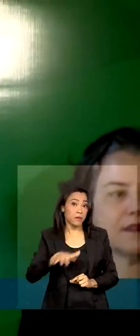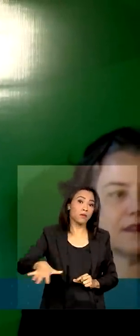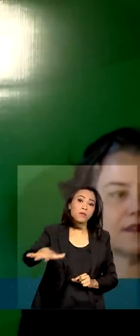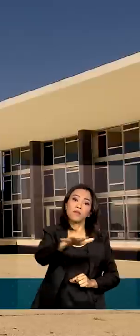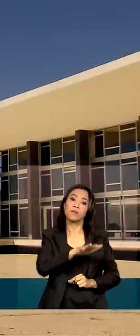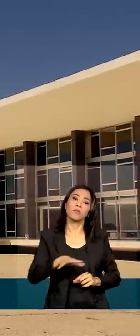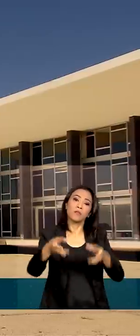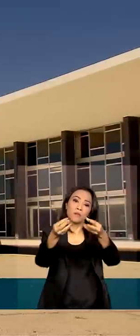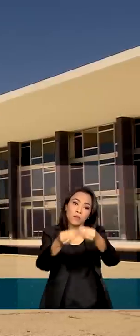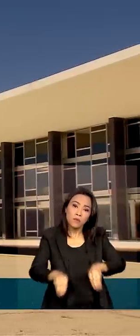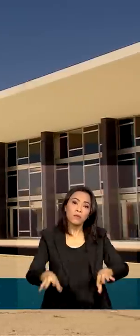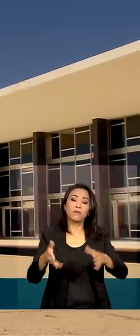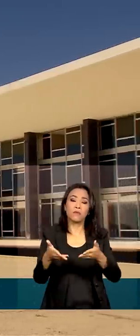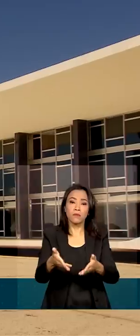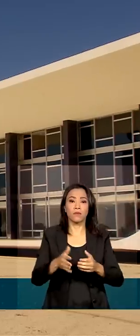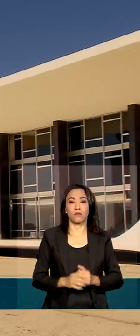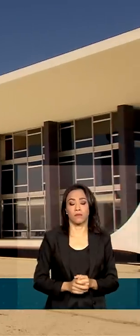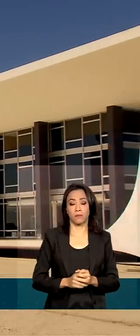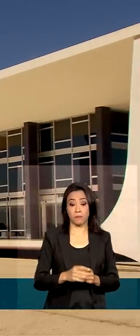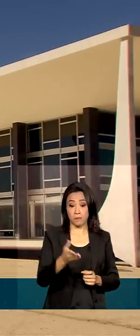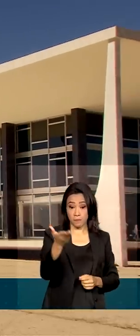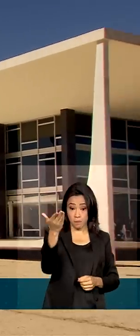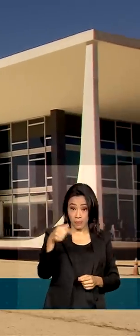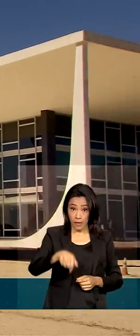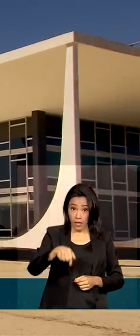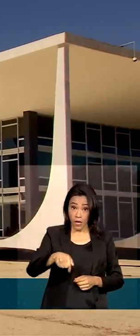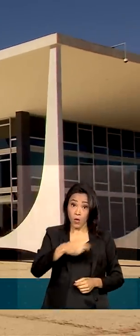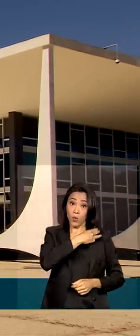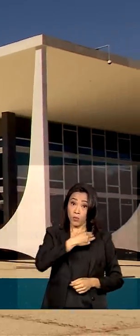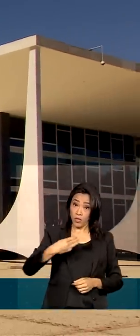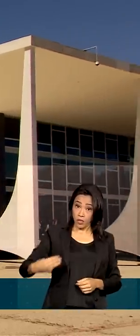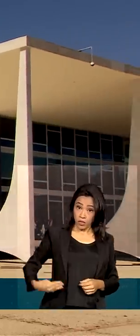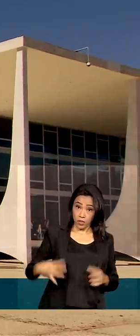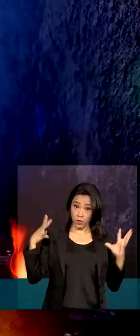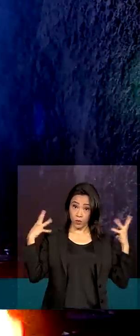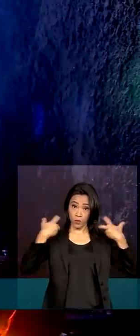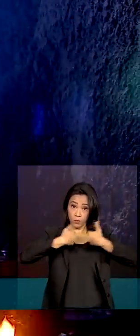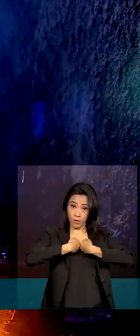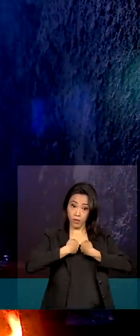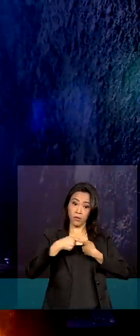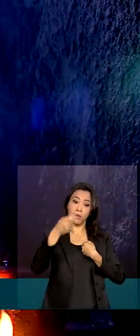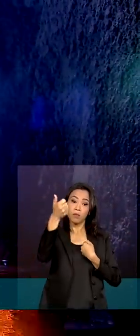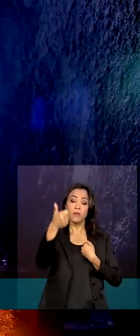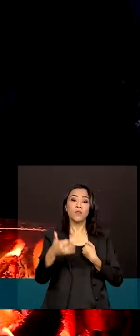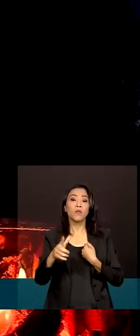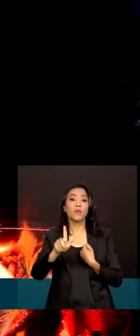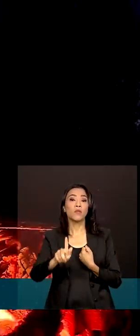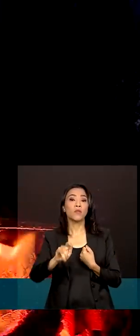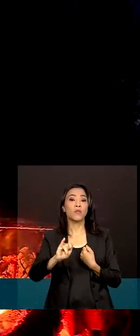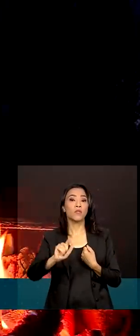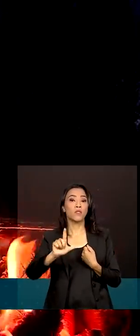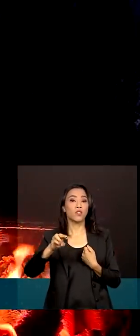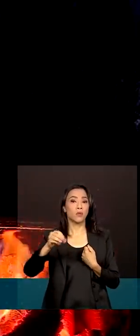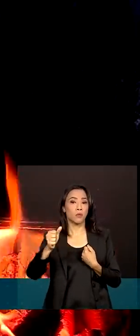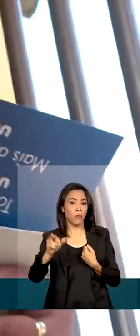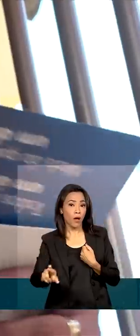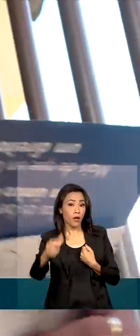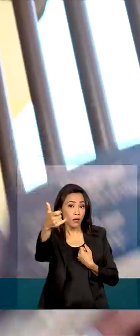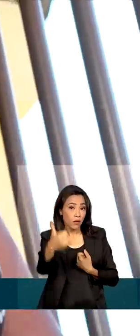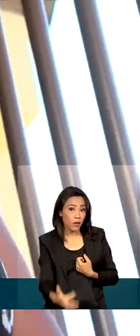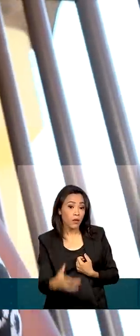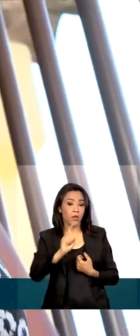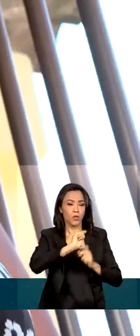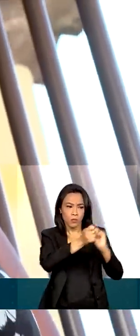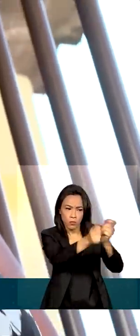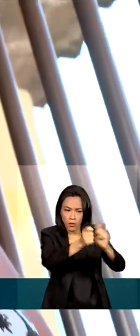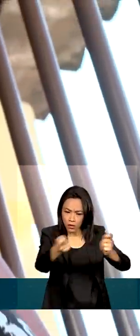judiciais. Neste domingo, o ministro do Supremo Tribunal Federal, Gilmar Mendes, determinou que os recursos destinados ao pagamento de